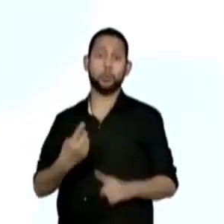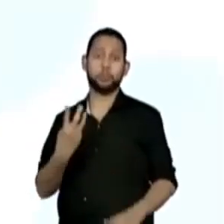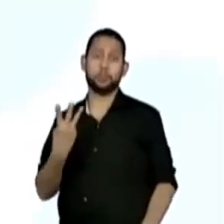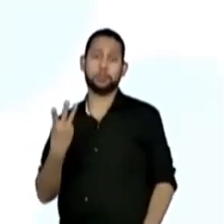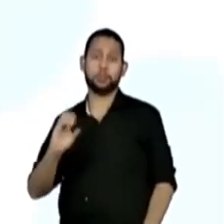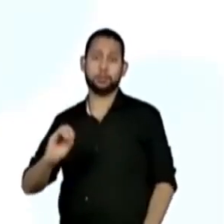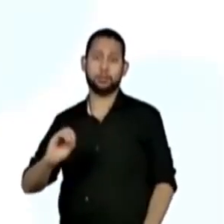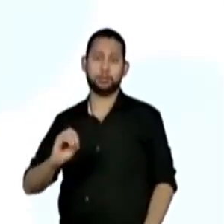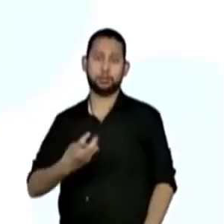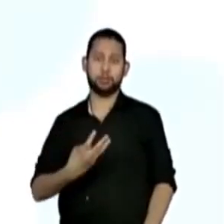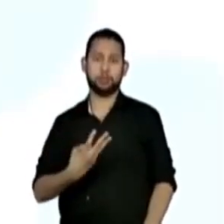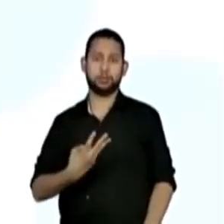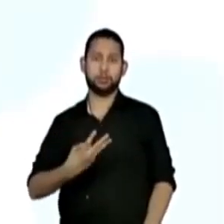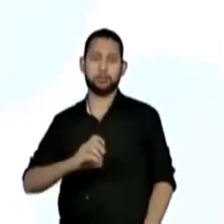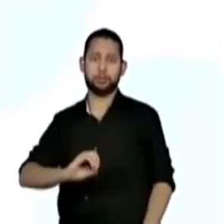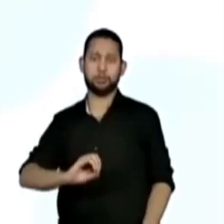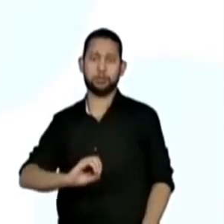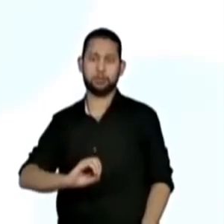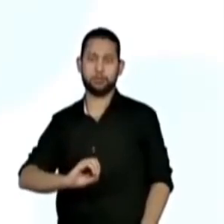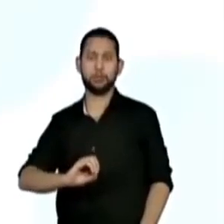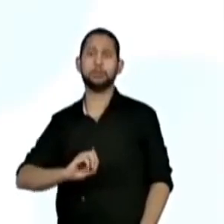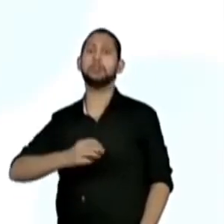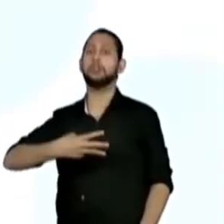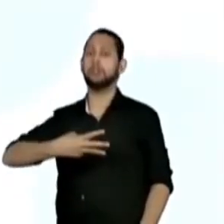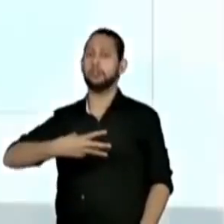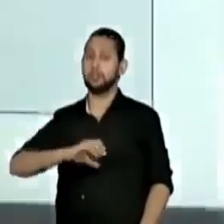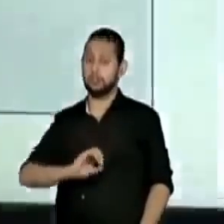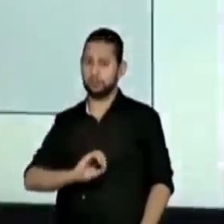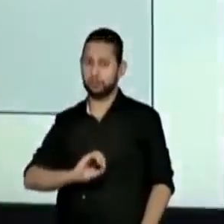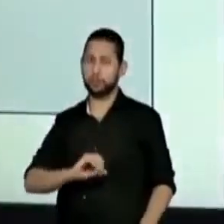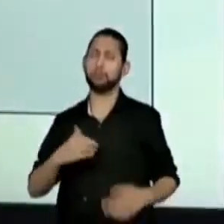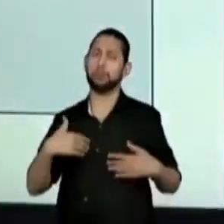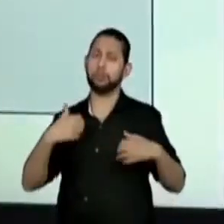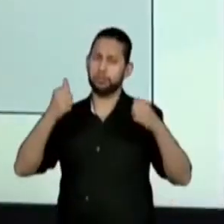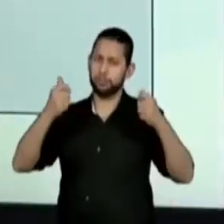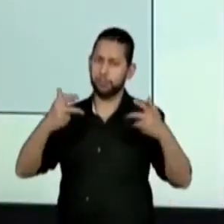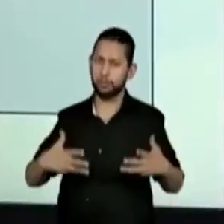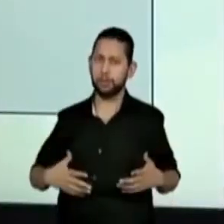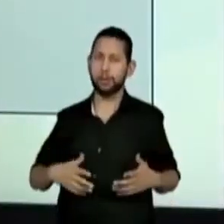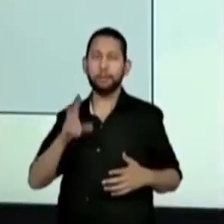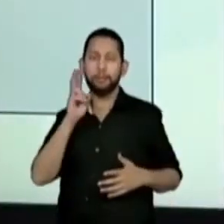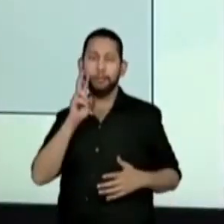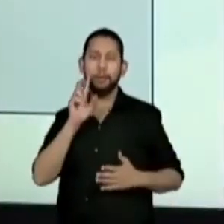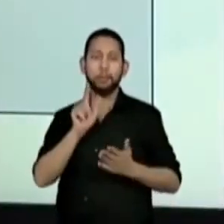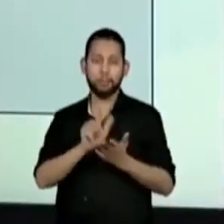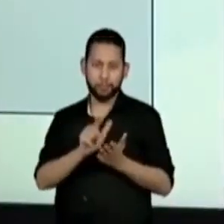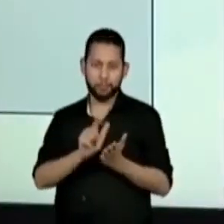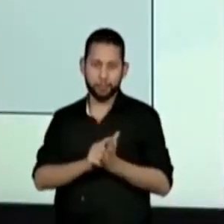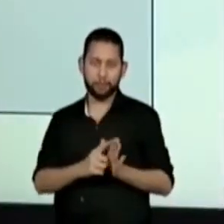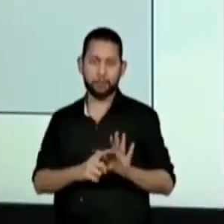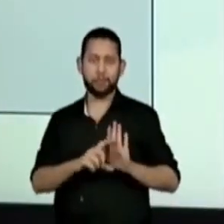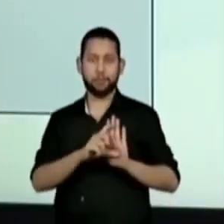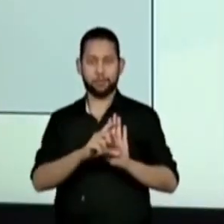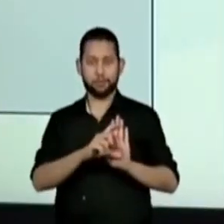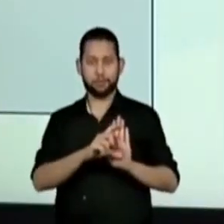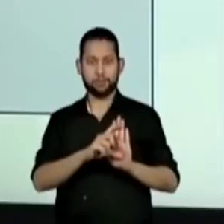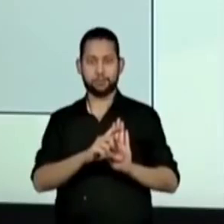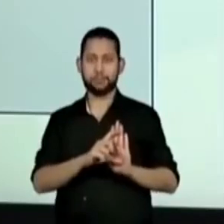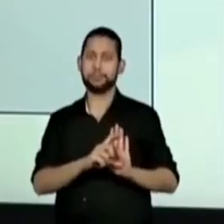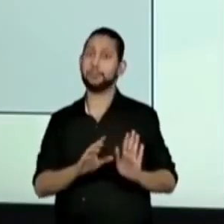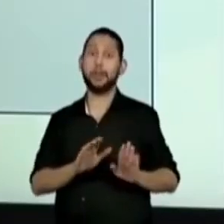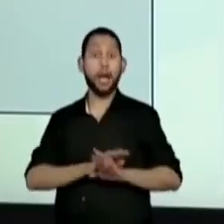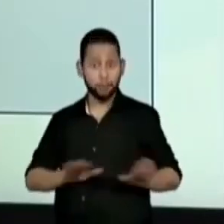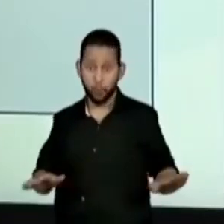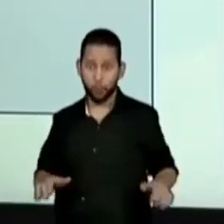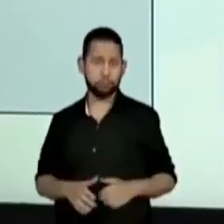30. Mas, como vimos na nossa explicação do papelzinho, do cartãozinho dobrado, não